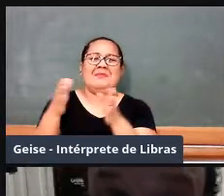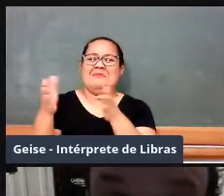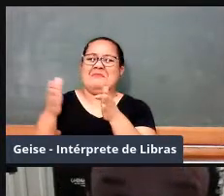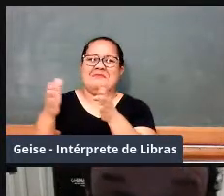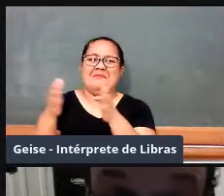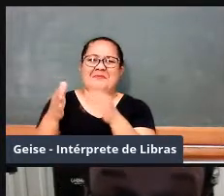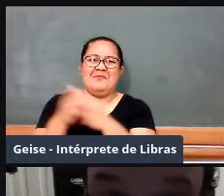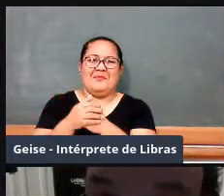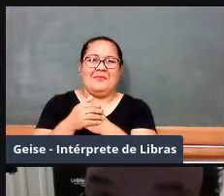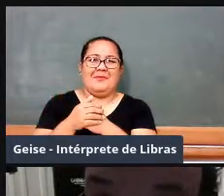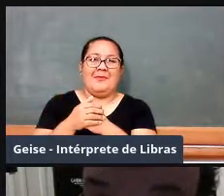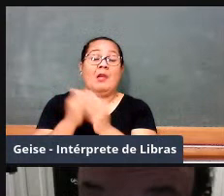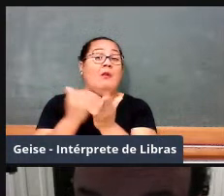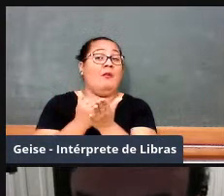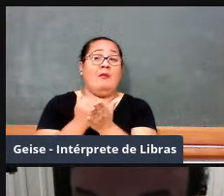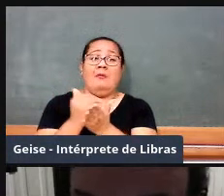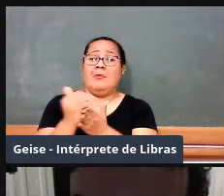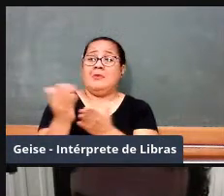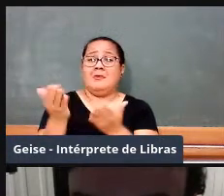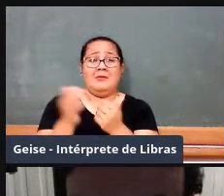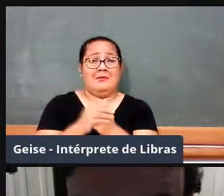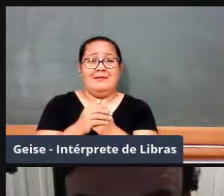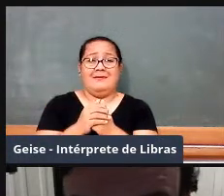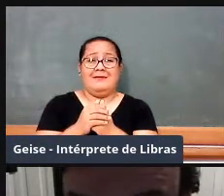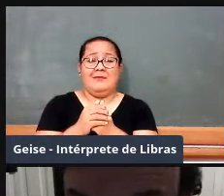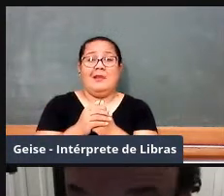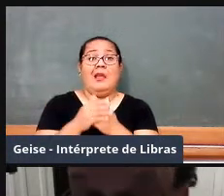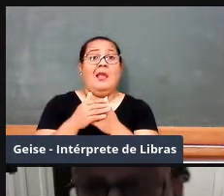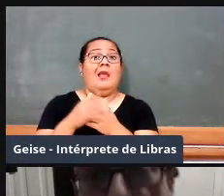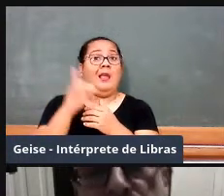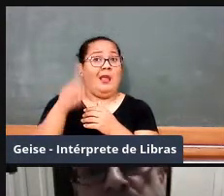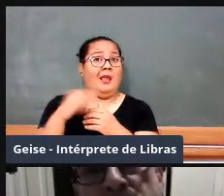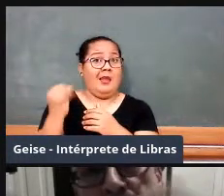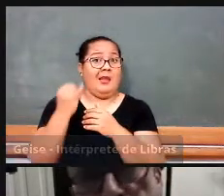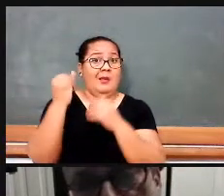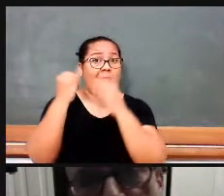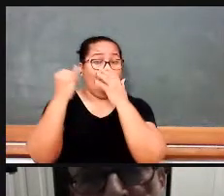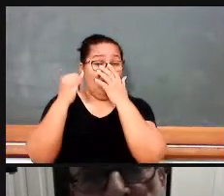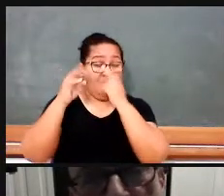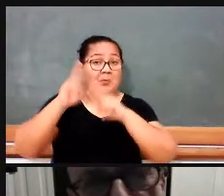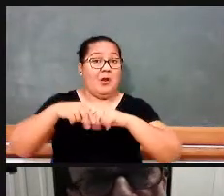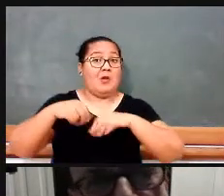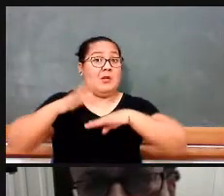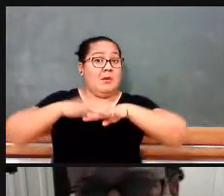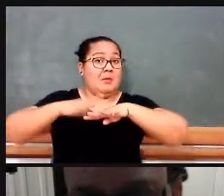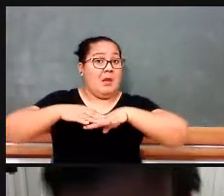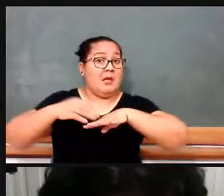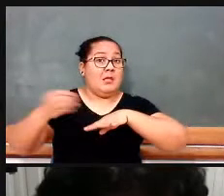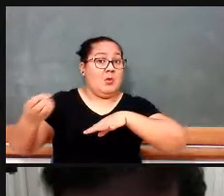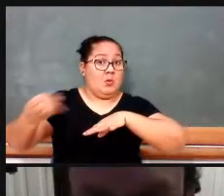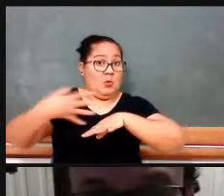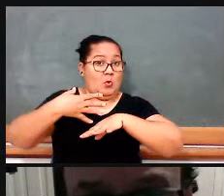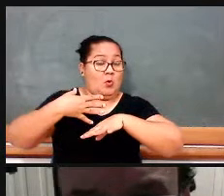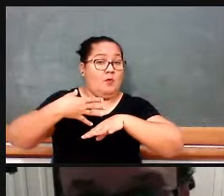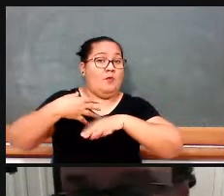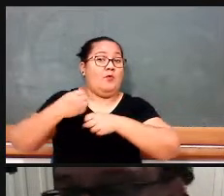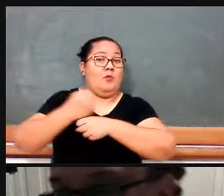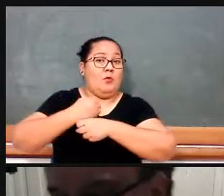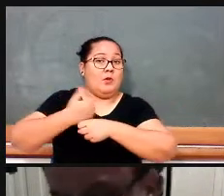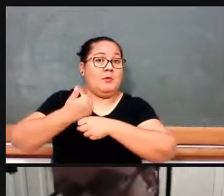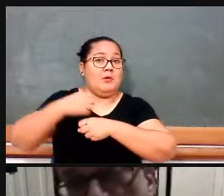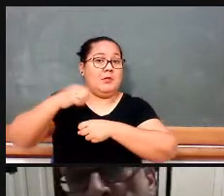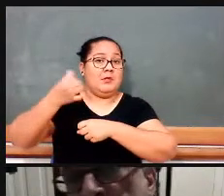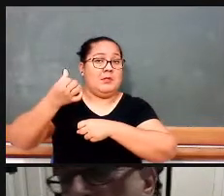novidade, é uma novidade, né? Que aparece no âmbito desse tal movimento da matemática moderna nos anos 60, né?